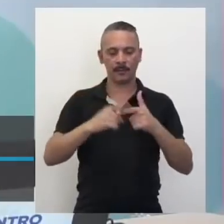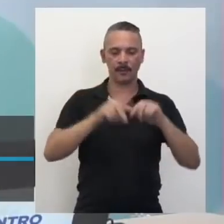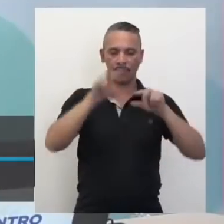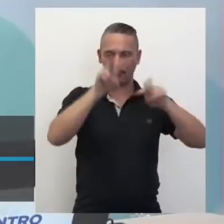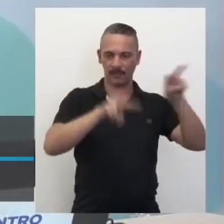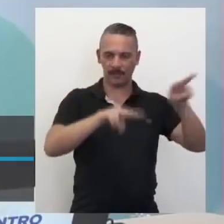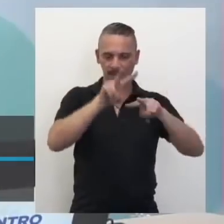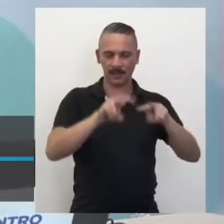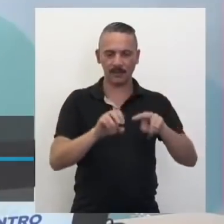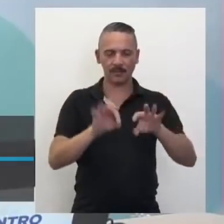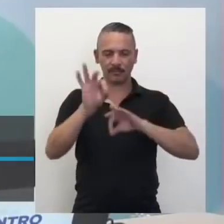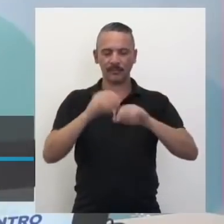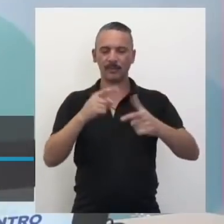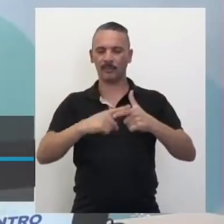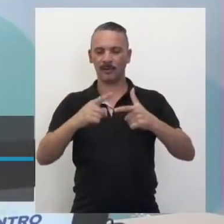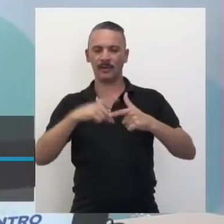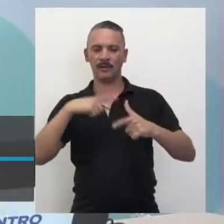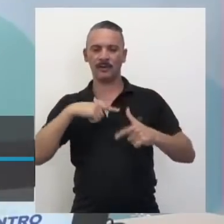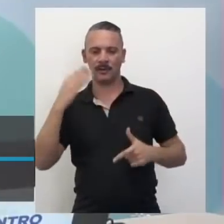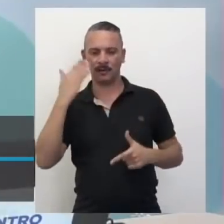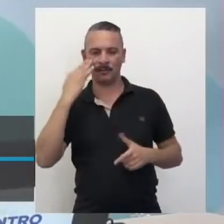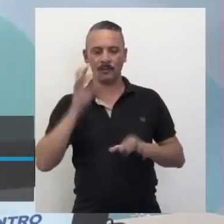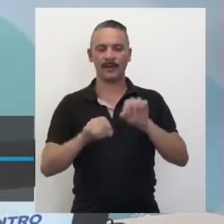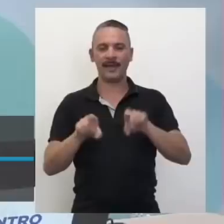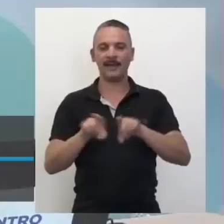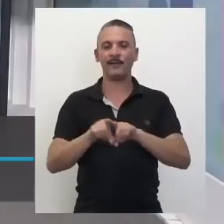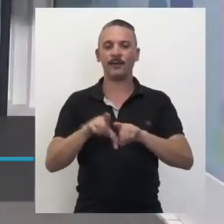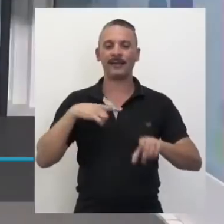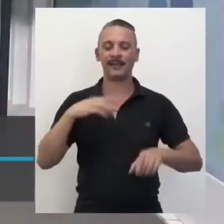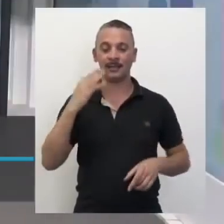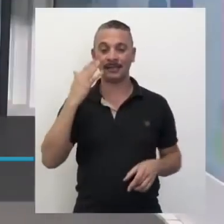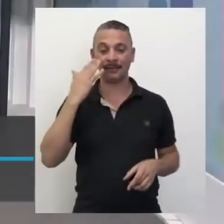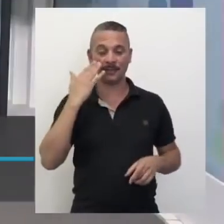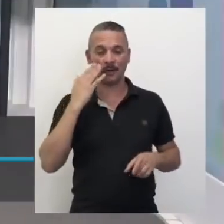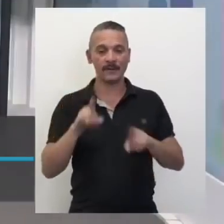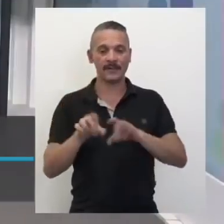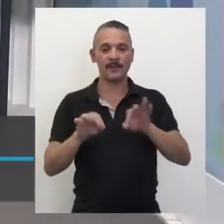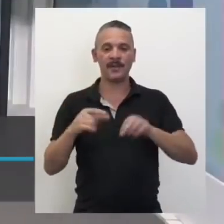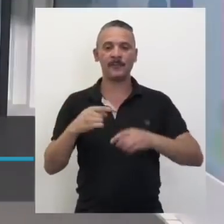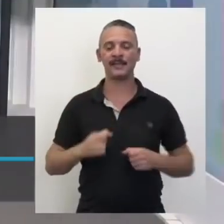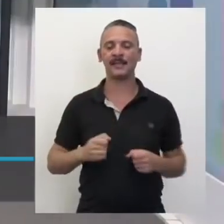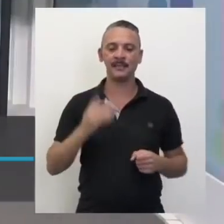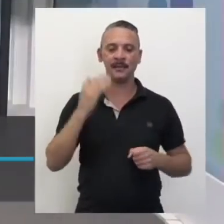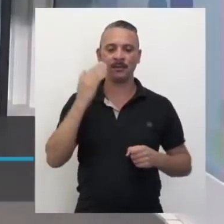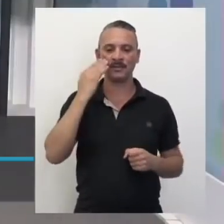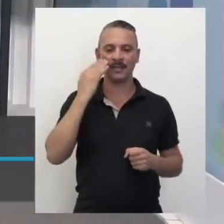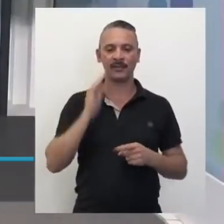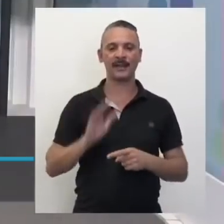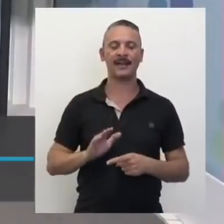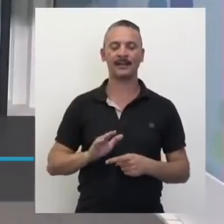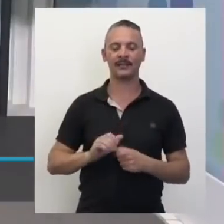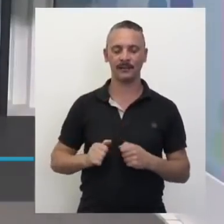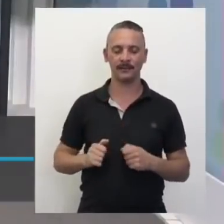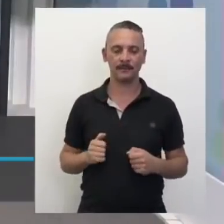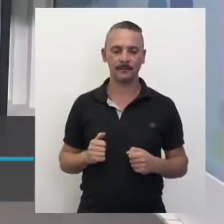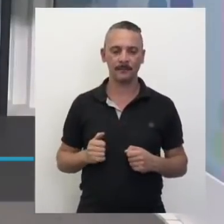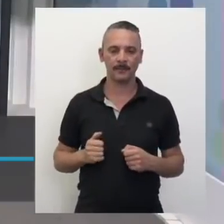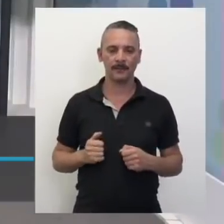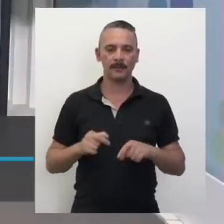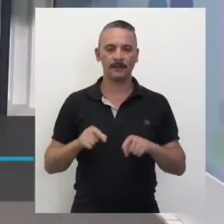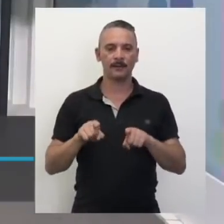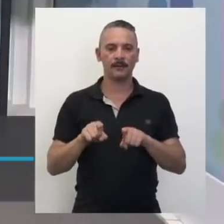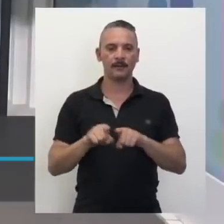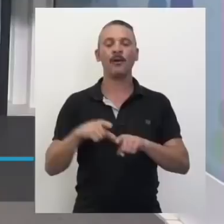queimaduras. Resposta dos alunos da escola em Obraga. A gente vai precisar aprofundar um pouquinho mais a respeito desse assunto, falar sobre as radiações